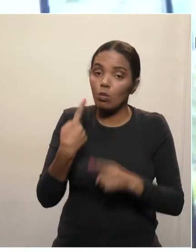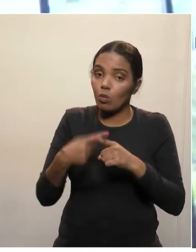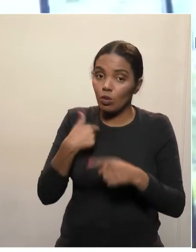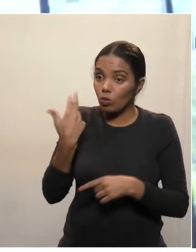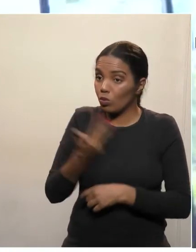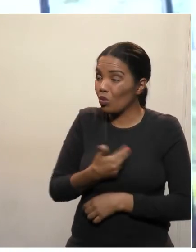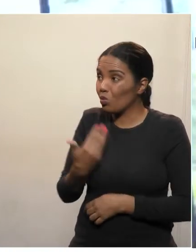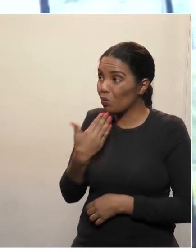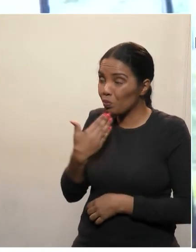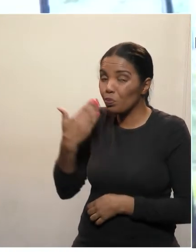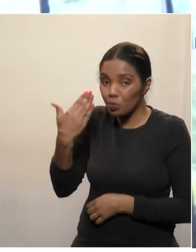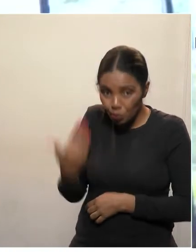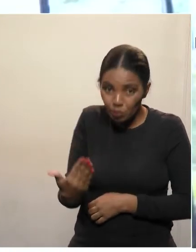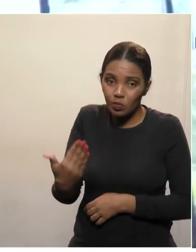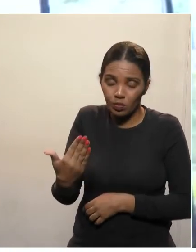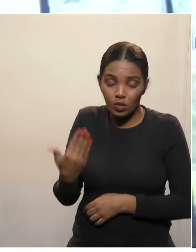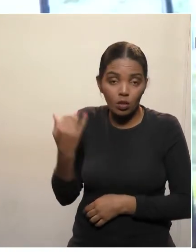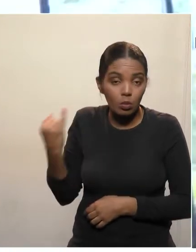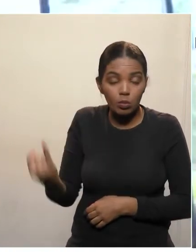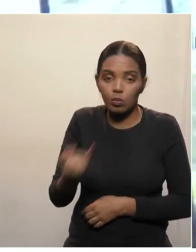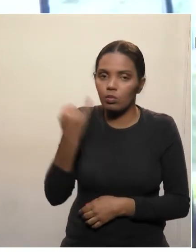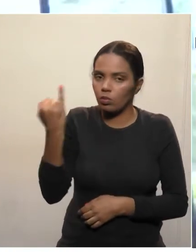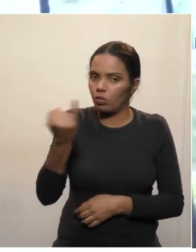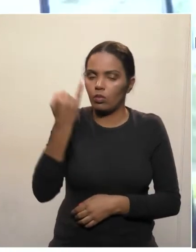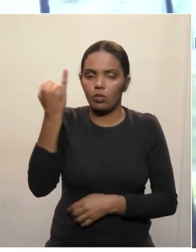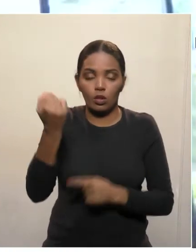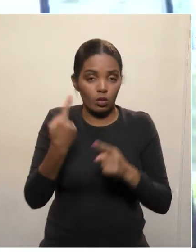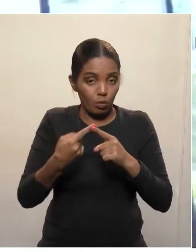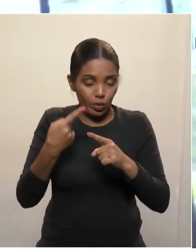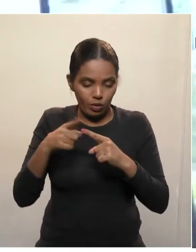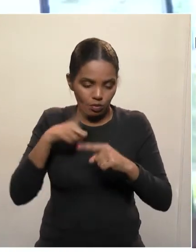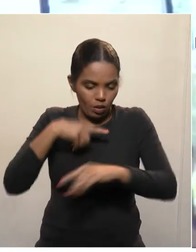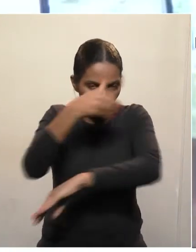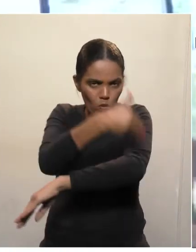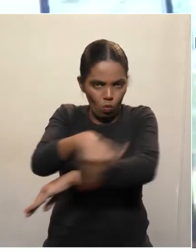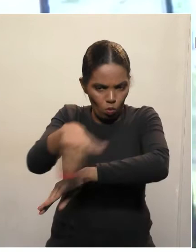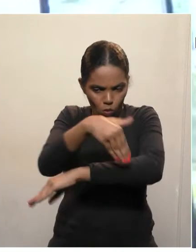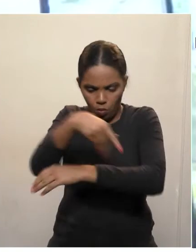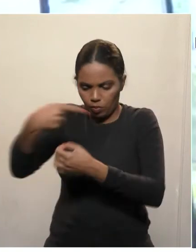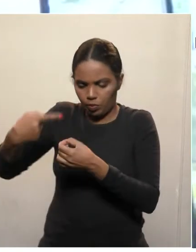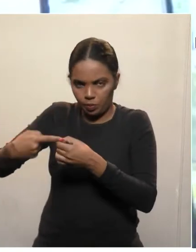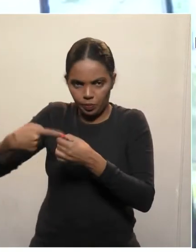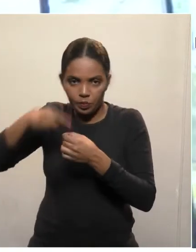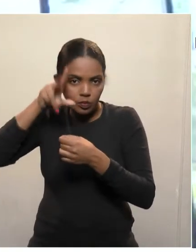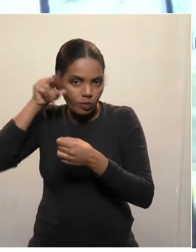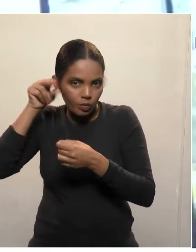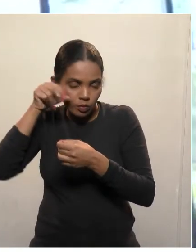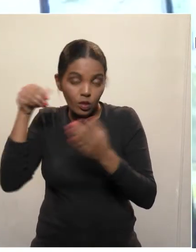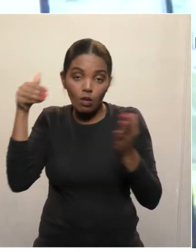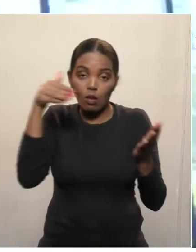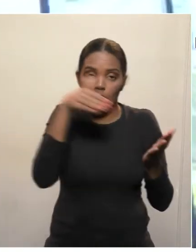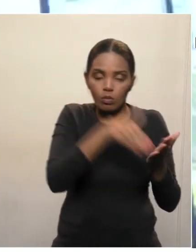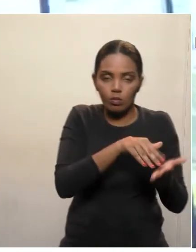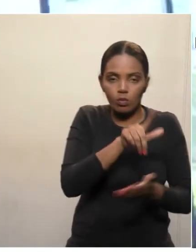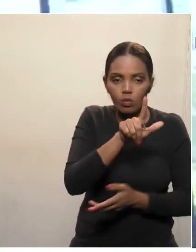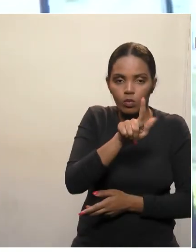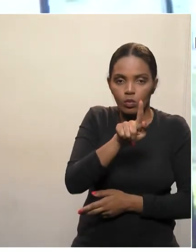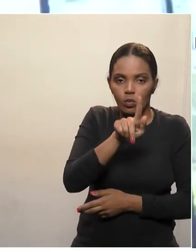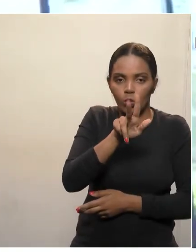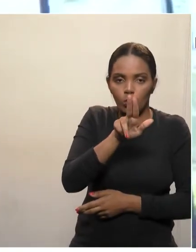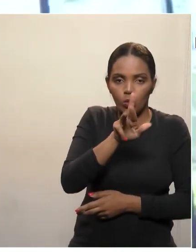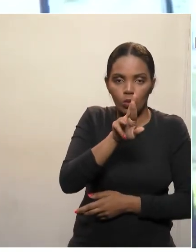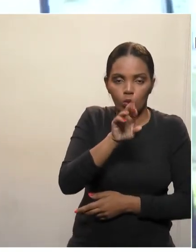importantíssima, da estrada que liga Guarapuava-Goiuxim, a PR-364,